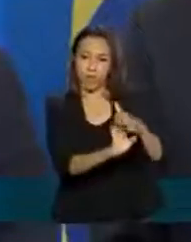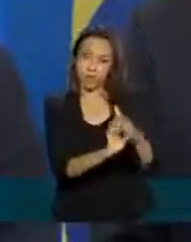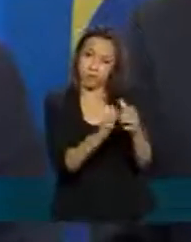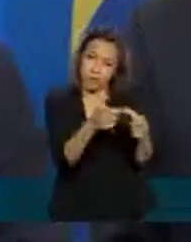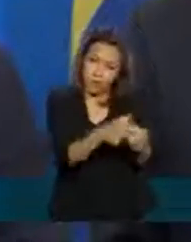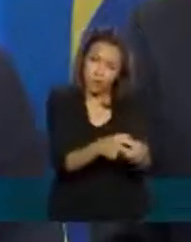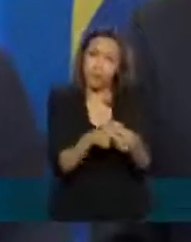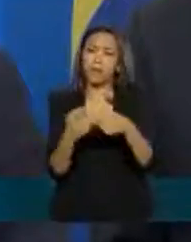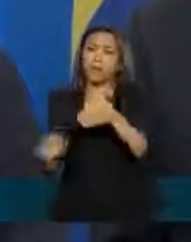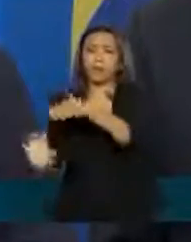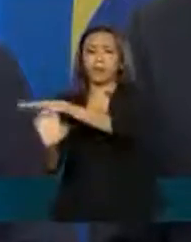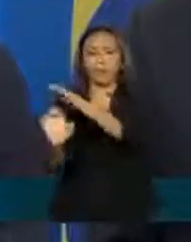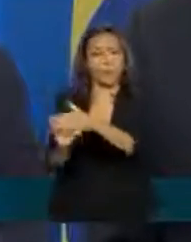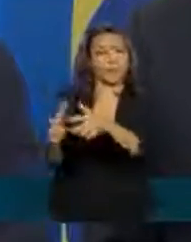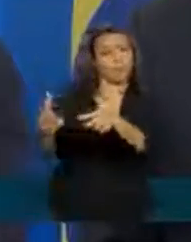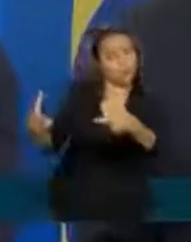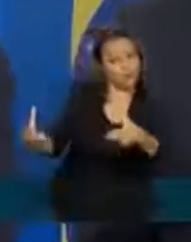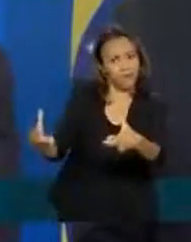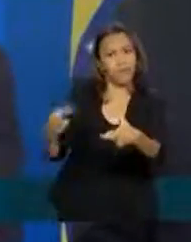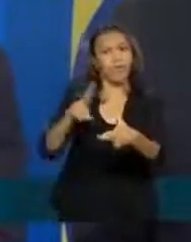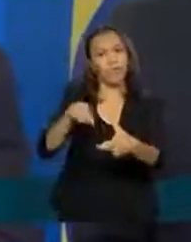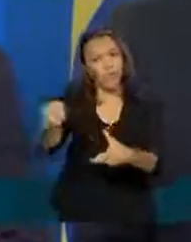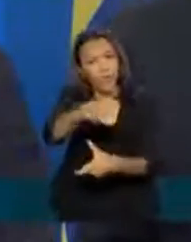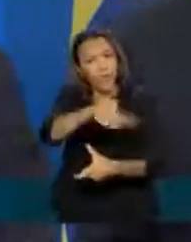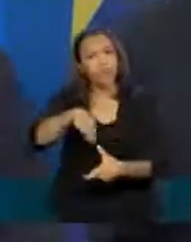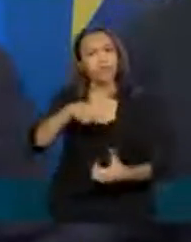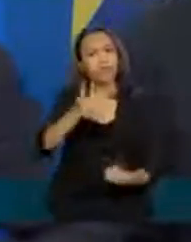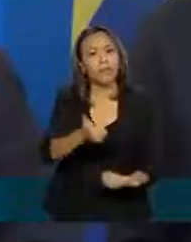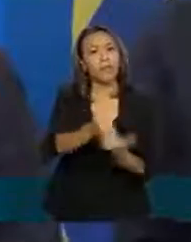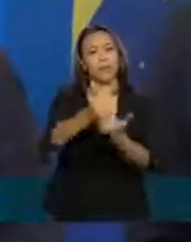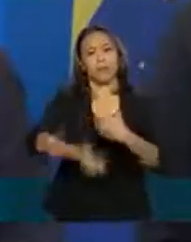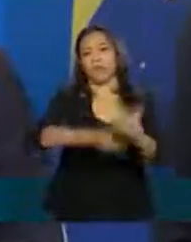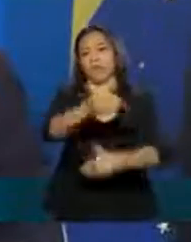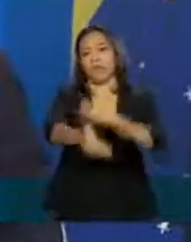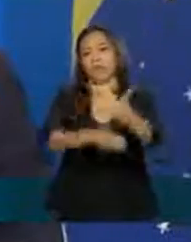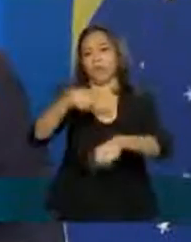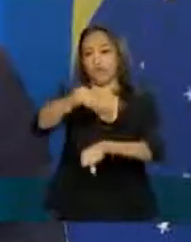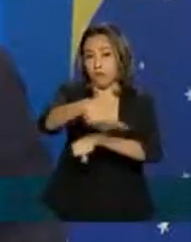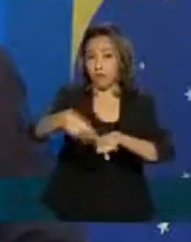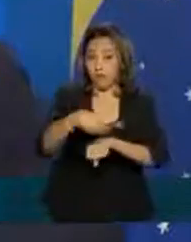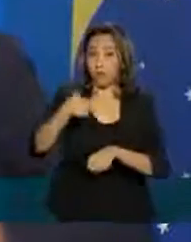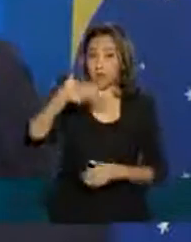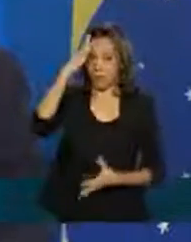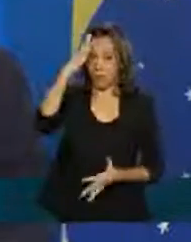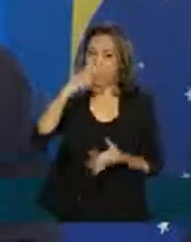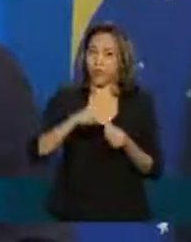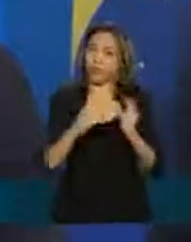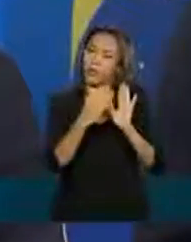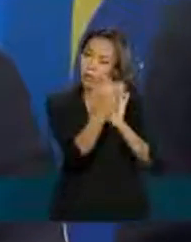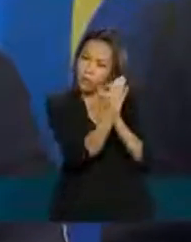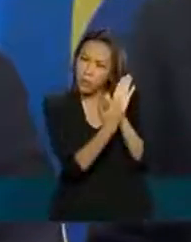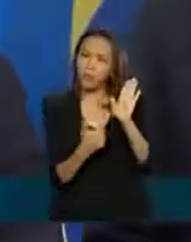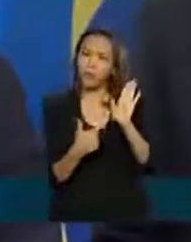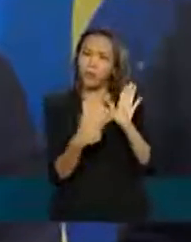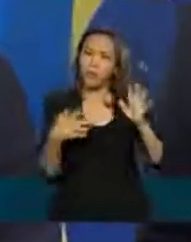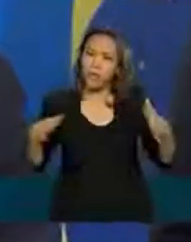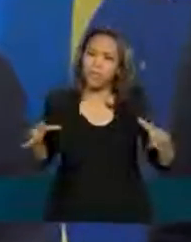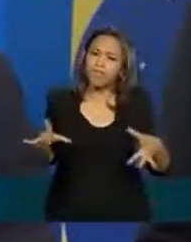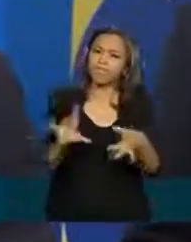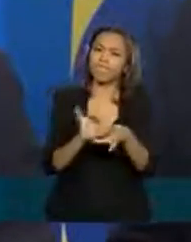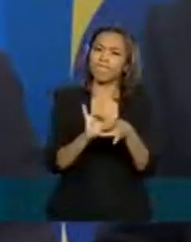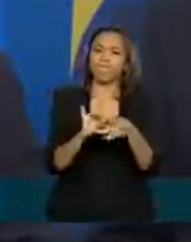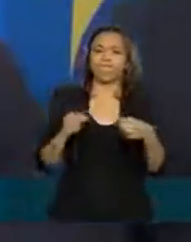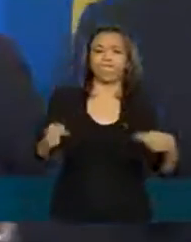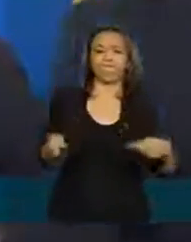emprega muito, que tem crescido muito, tem ajudado a desenvolver o país. Nós entendemos que esse é um programa que está em linha com o que o governo tem